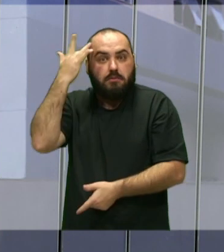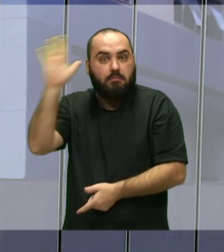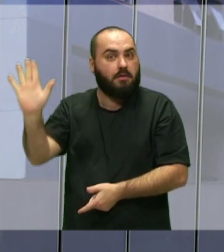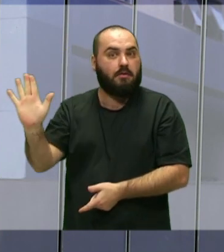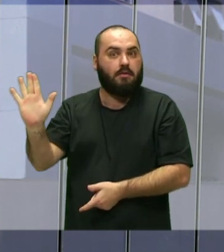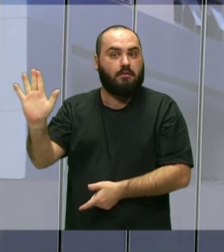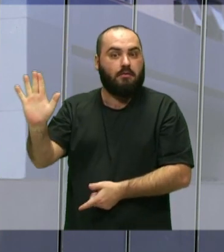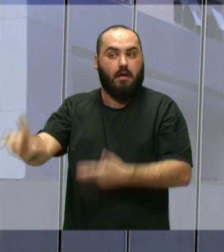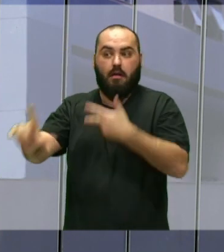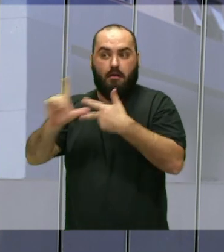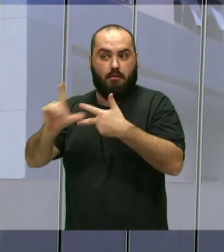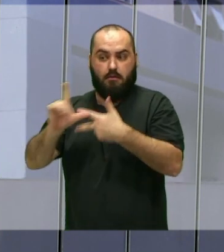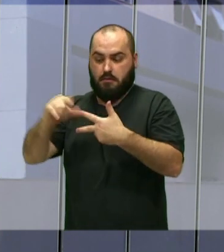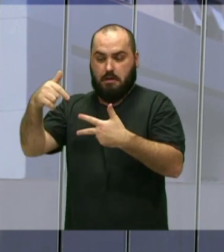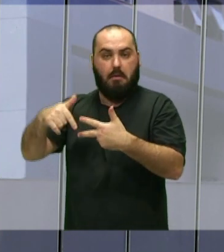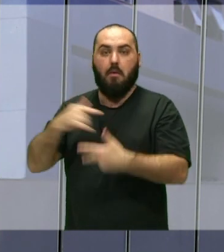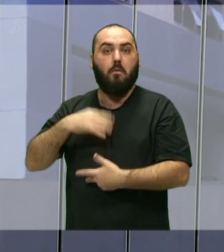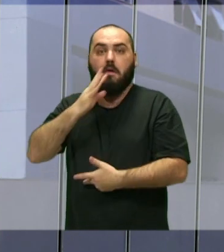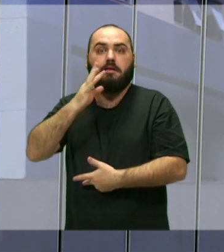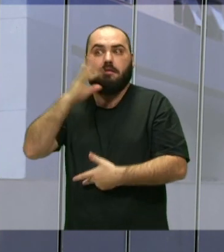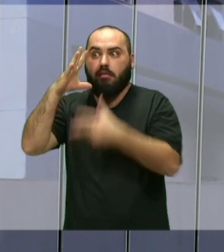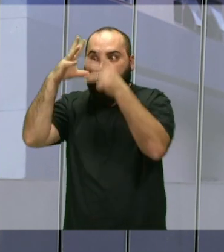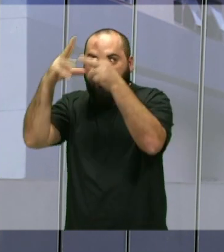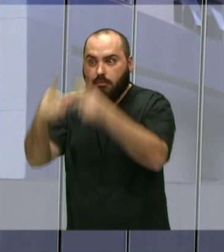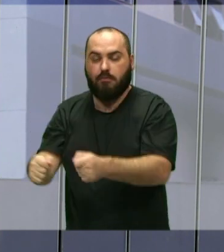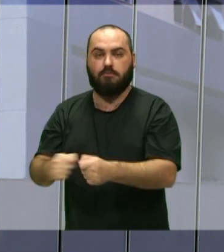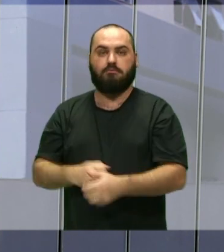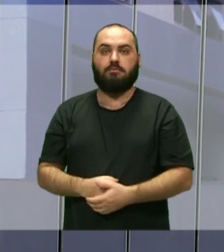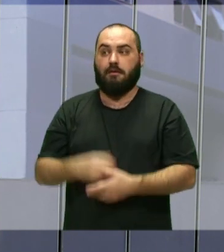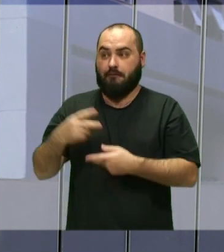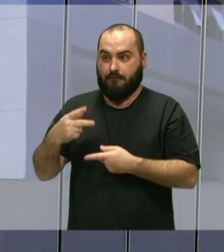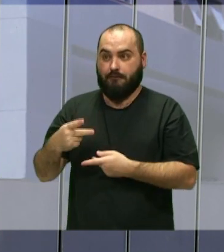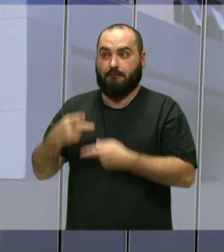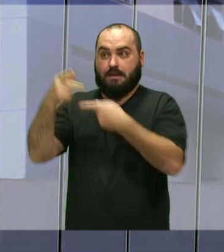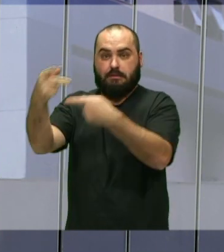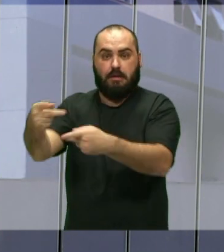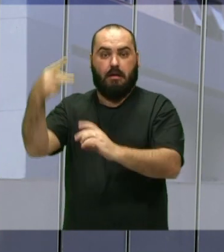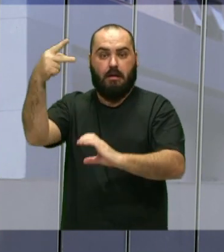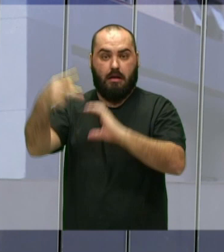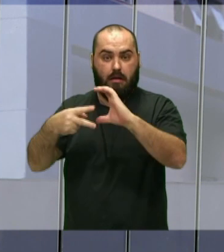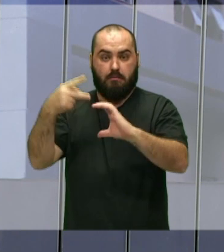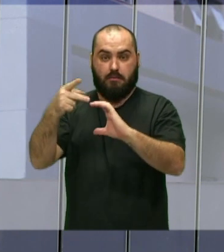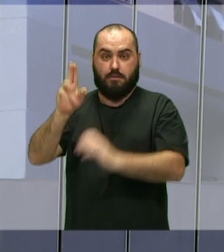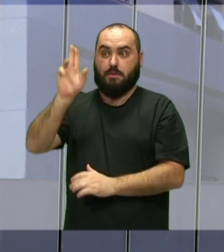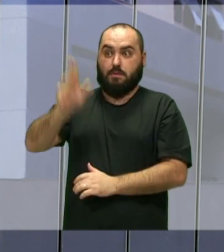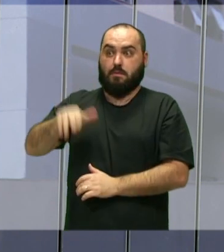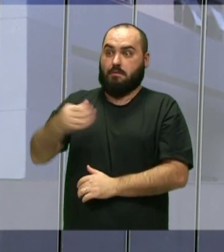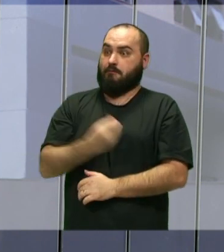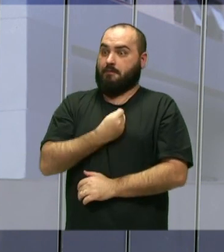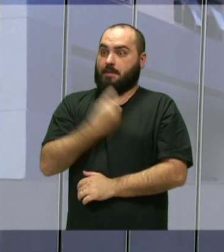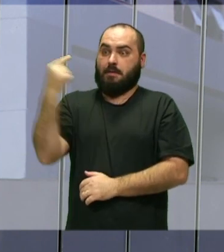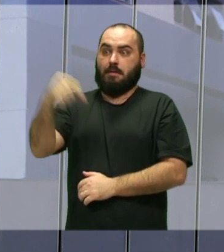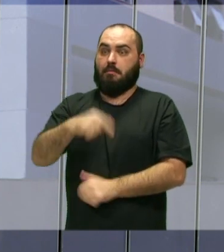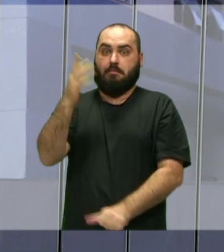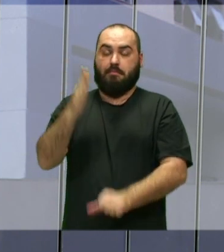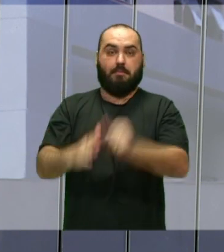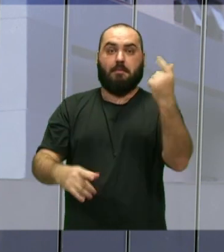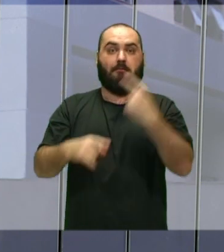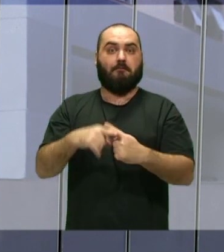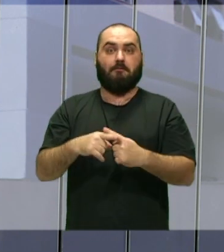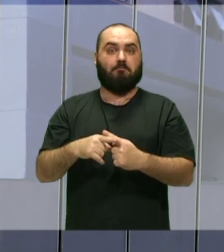legislativo aqui na Câmara, principalmente. Visitar a Câmara, eu nunca visitei a Câmara alguma vez antes, né,